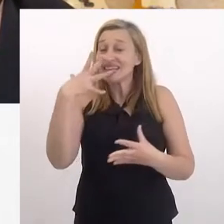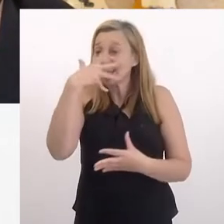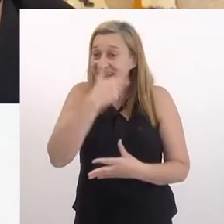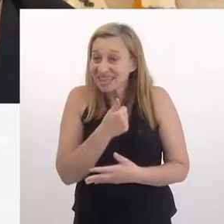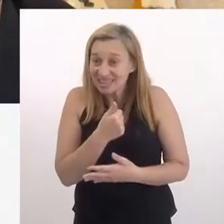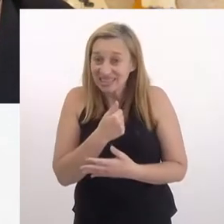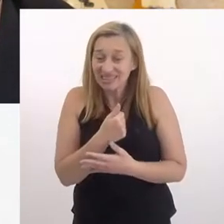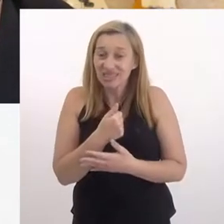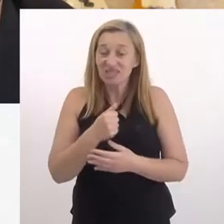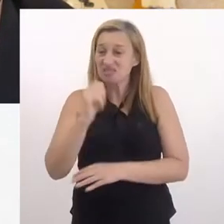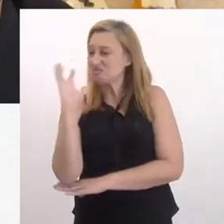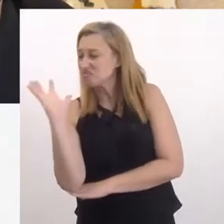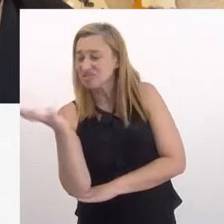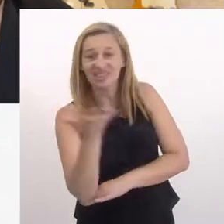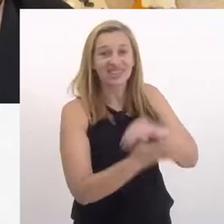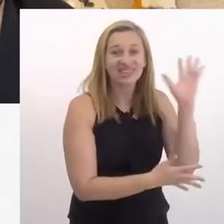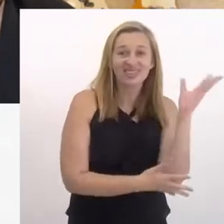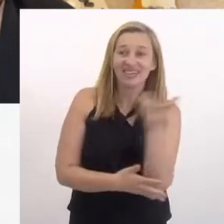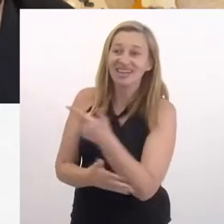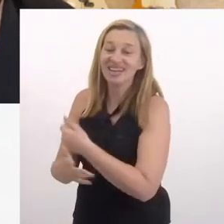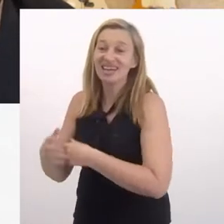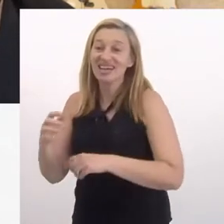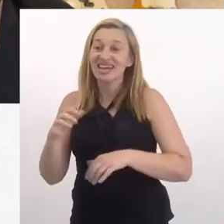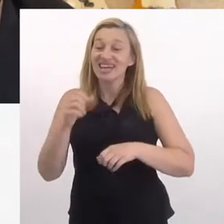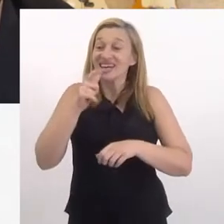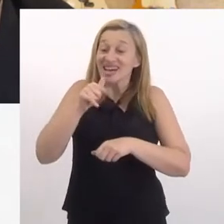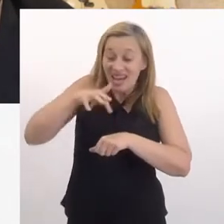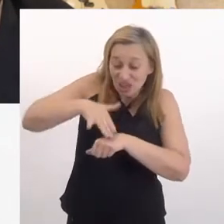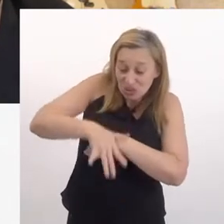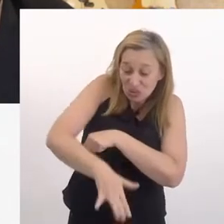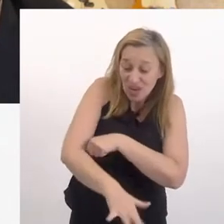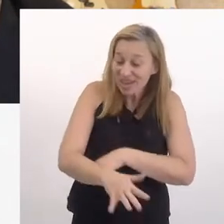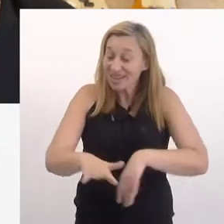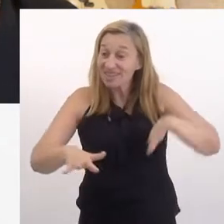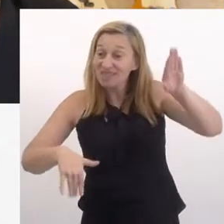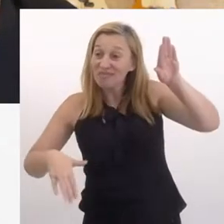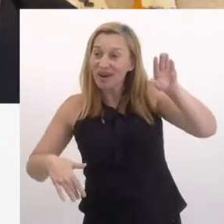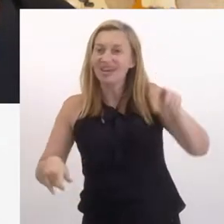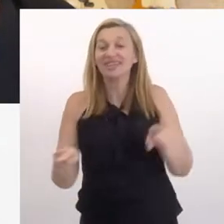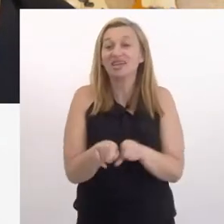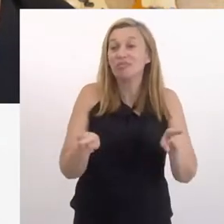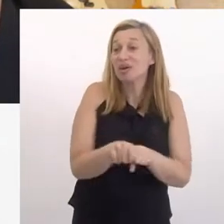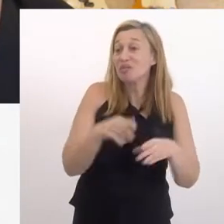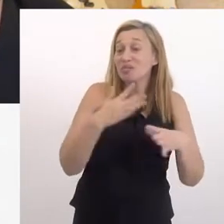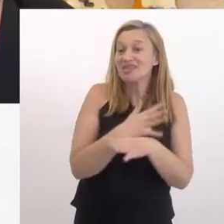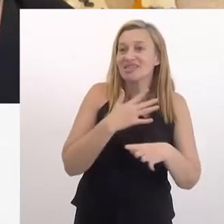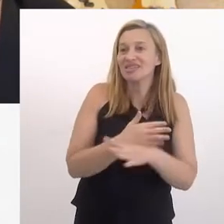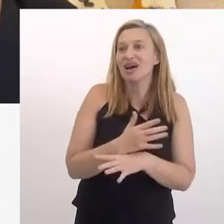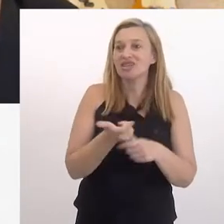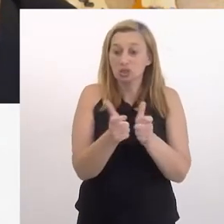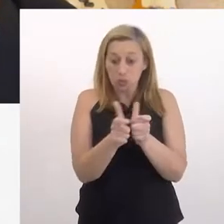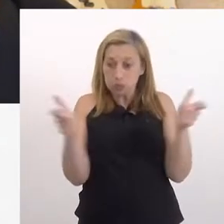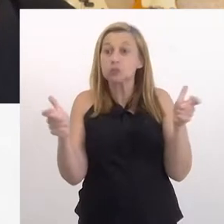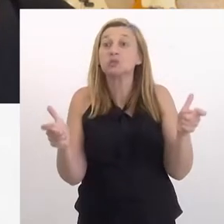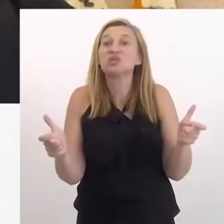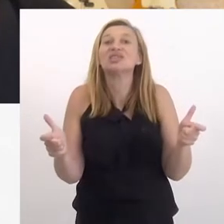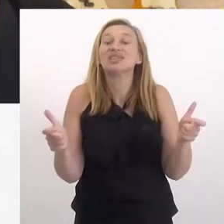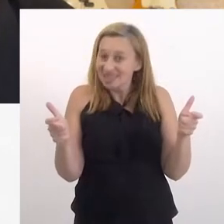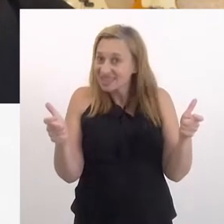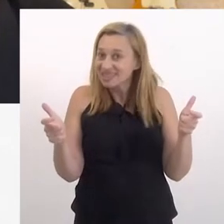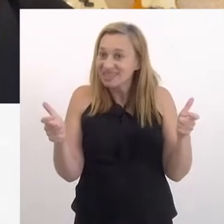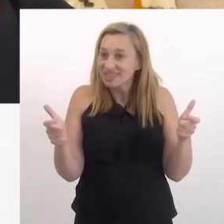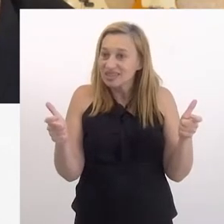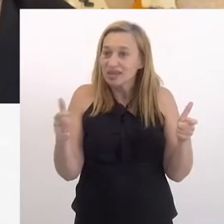e, ao mesmo tempo, com muita natureza, trilhas, cachoeiras, praias, mas, ao mesmo tempo, uma cidade grande,